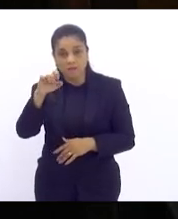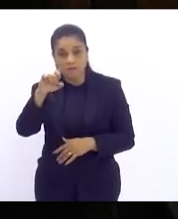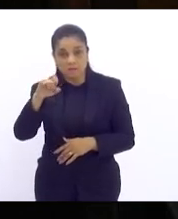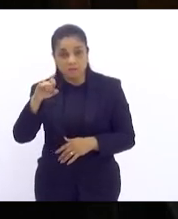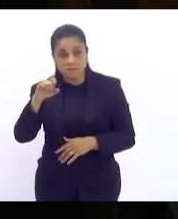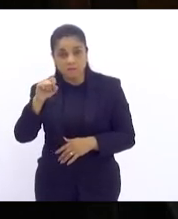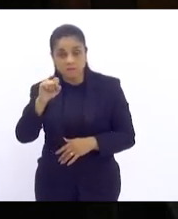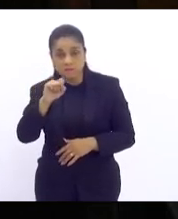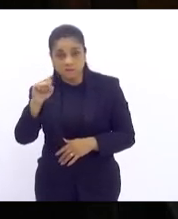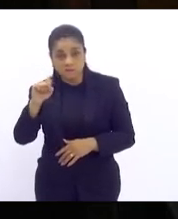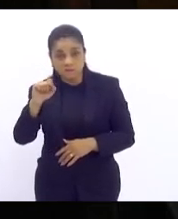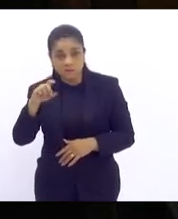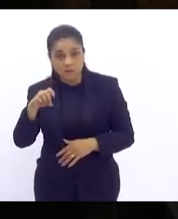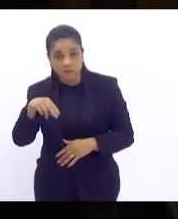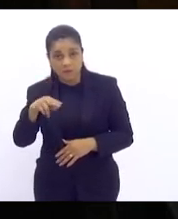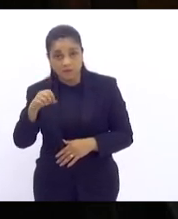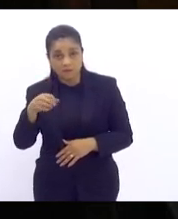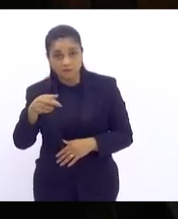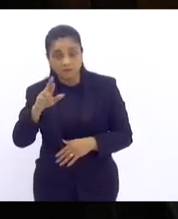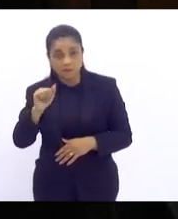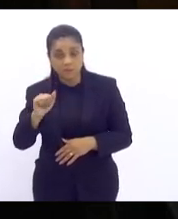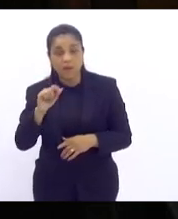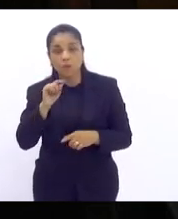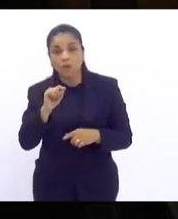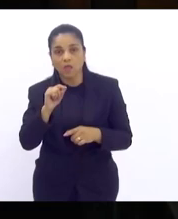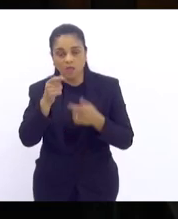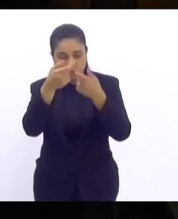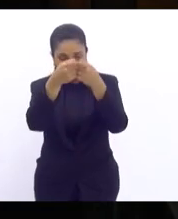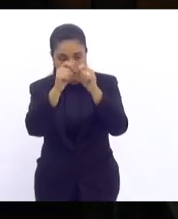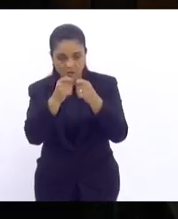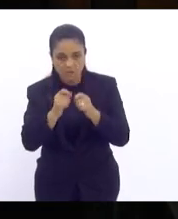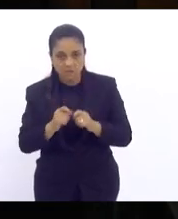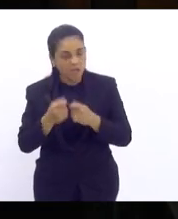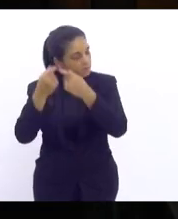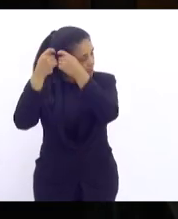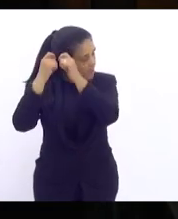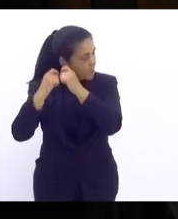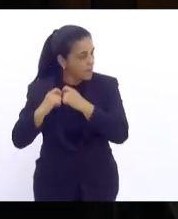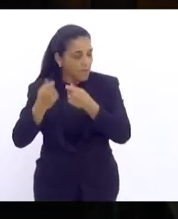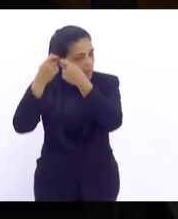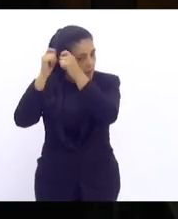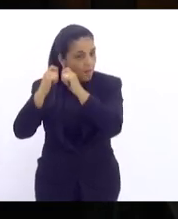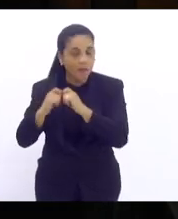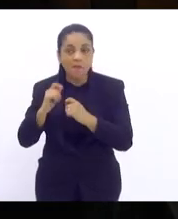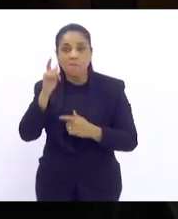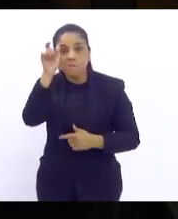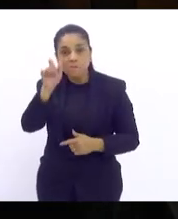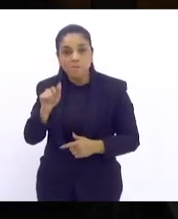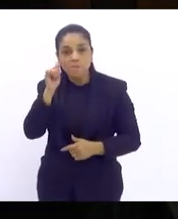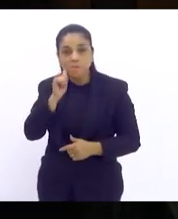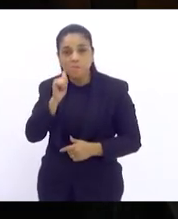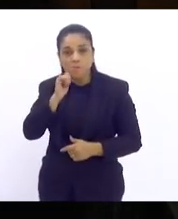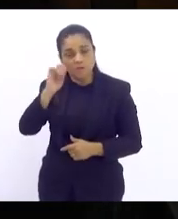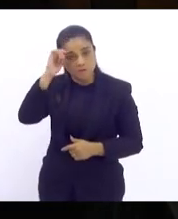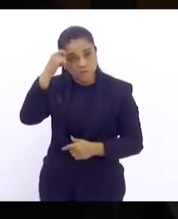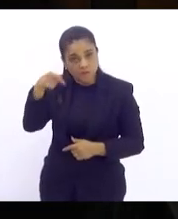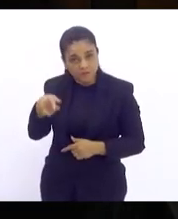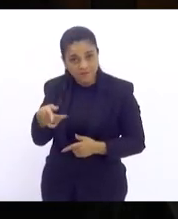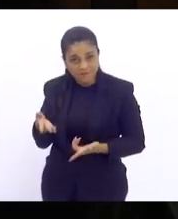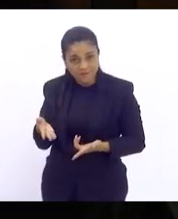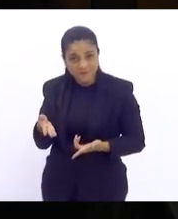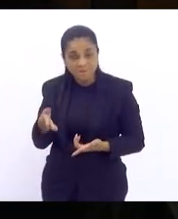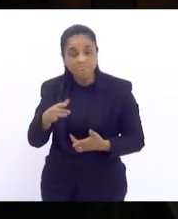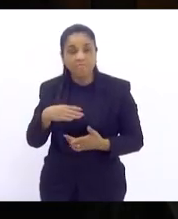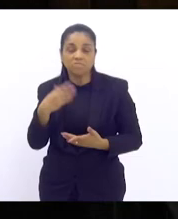sustento trançar trançar e fazer a cabeça de mulheres mulheres pretas garantindo ali a possibilidade de